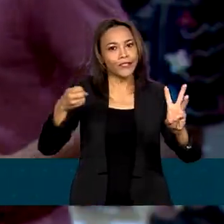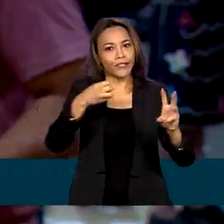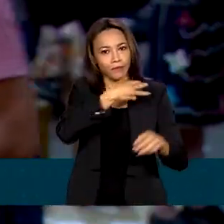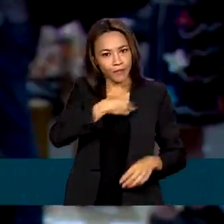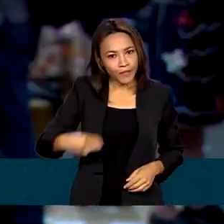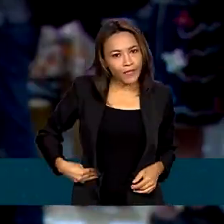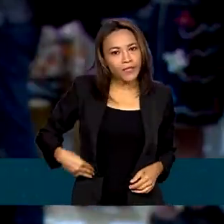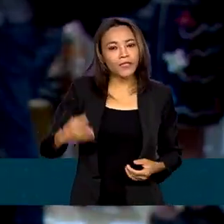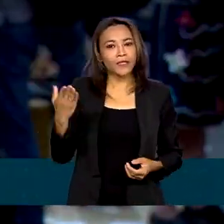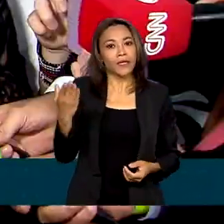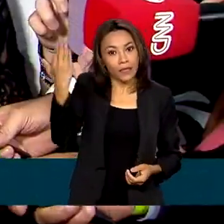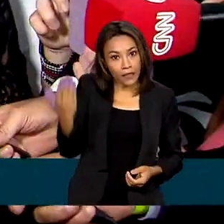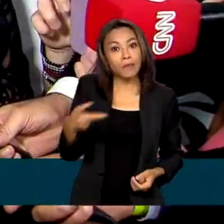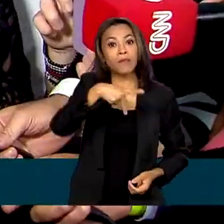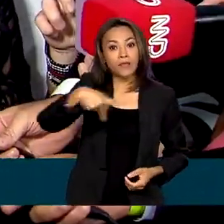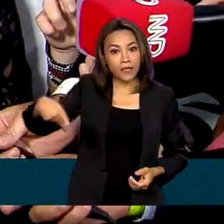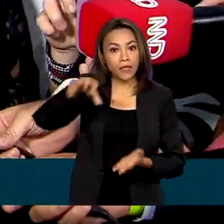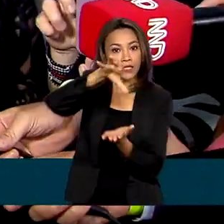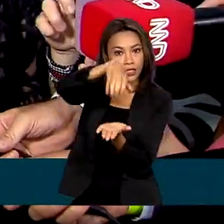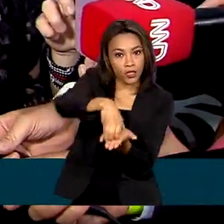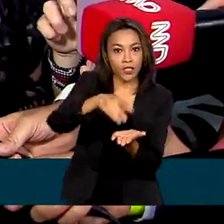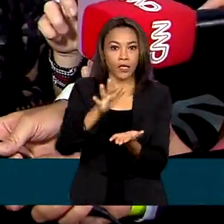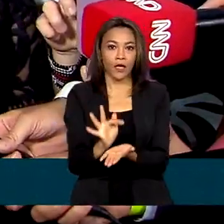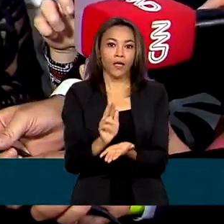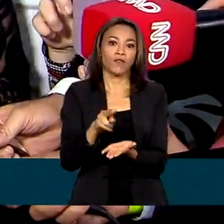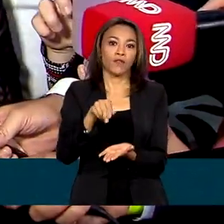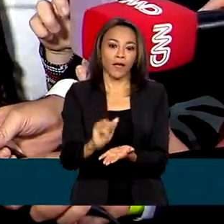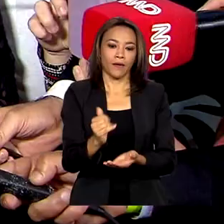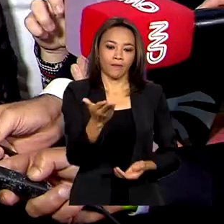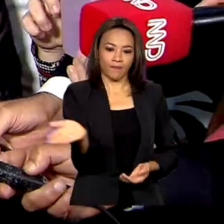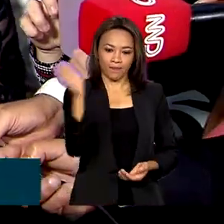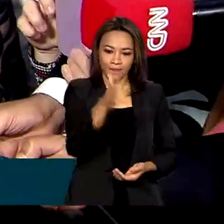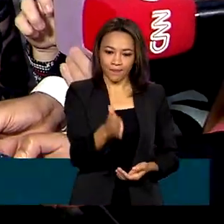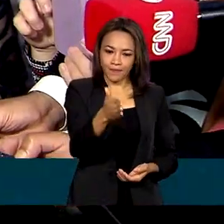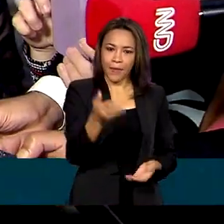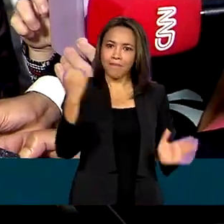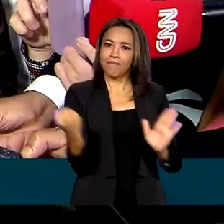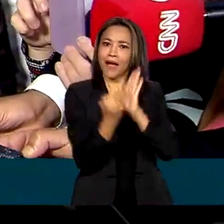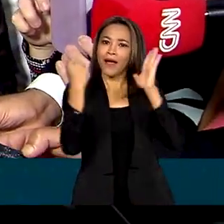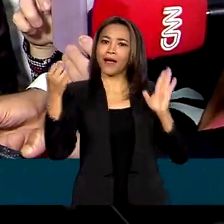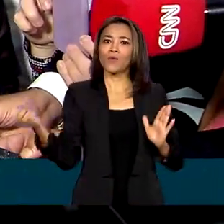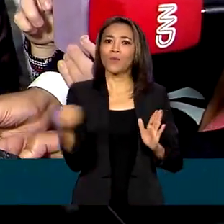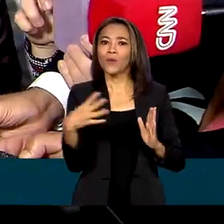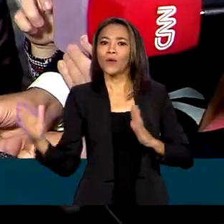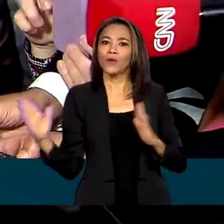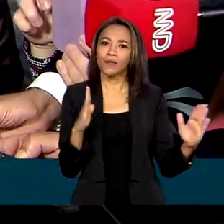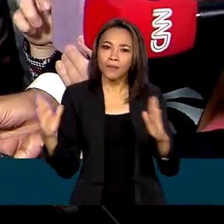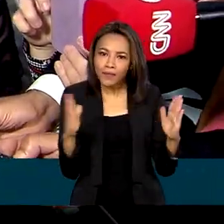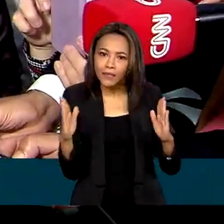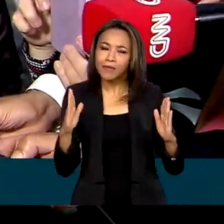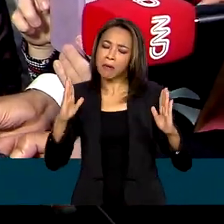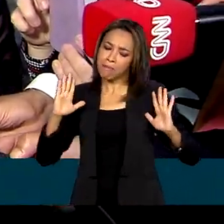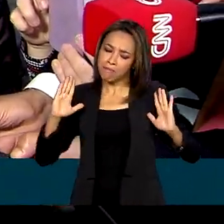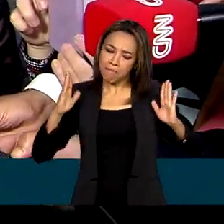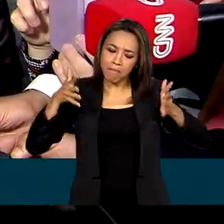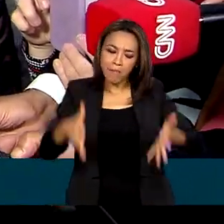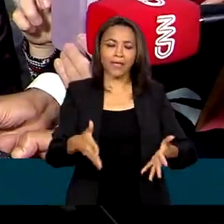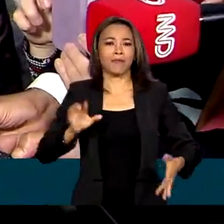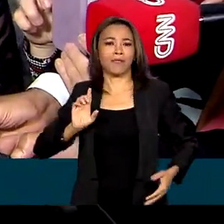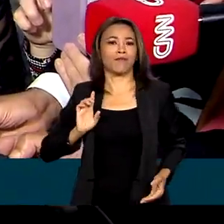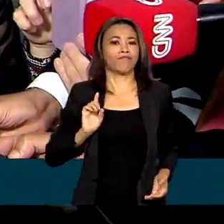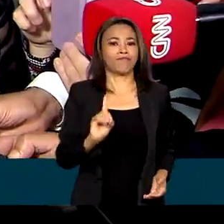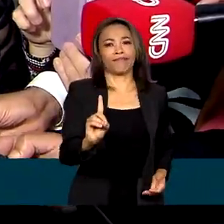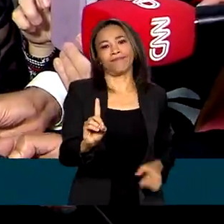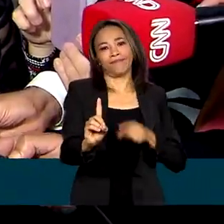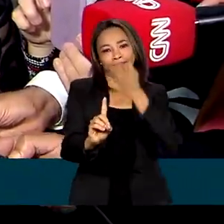presidente da FUNAI. Marca um novo momento com a participação direta, legítima dos povos